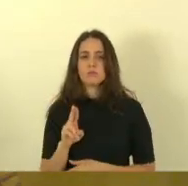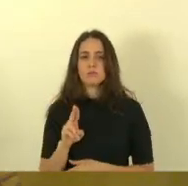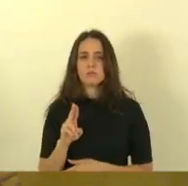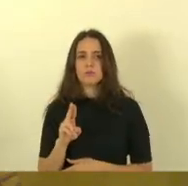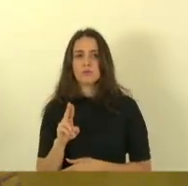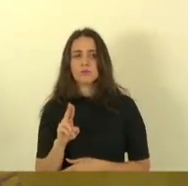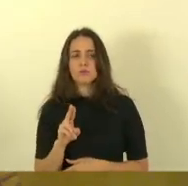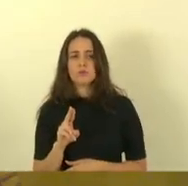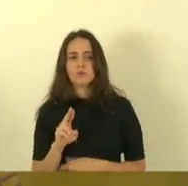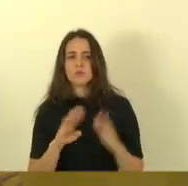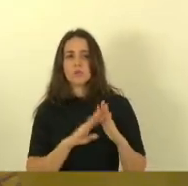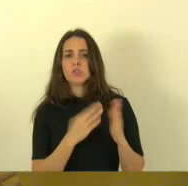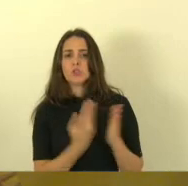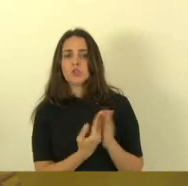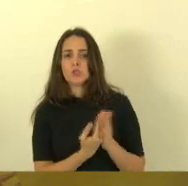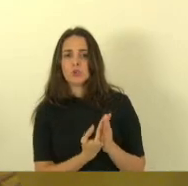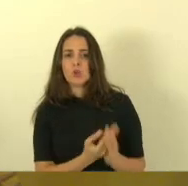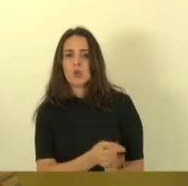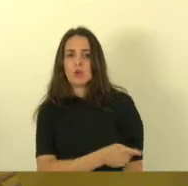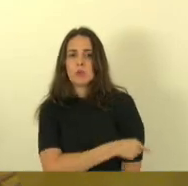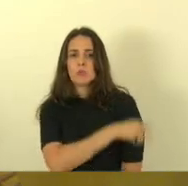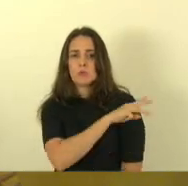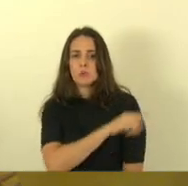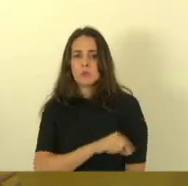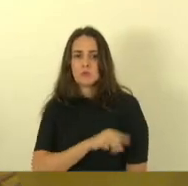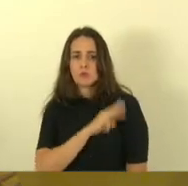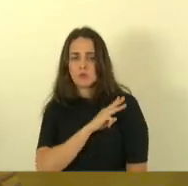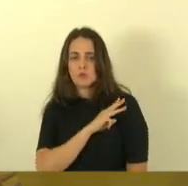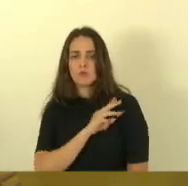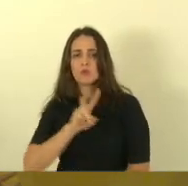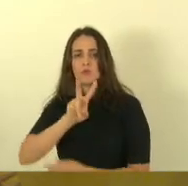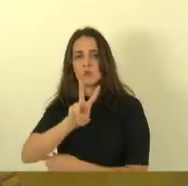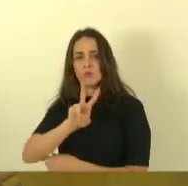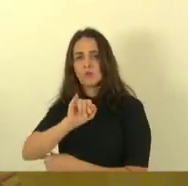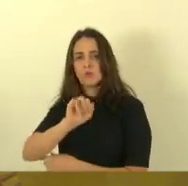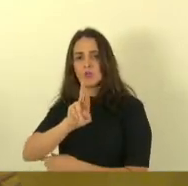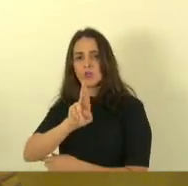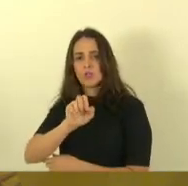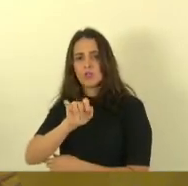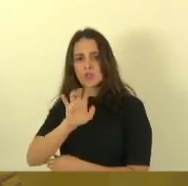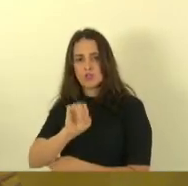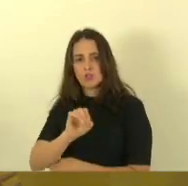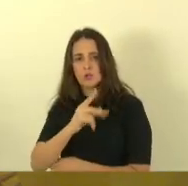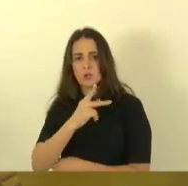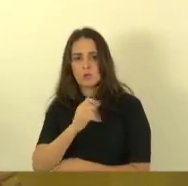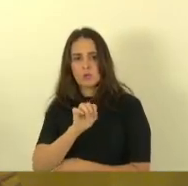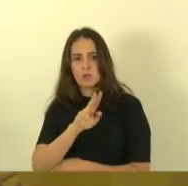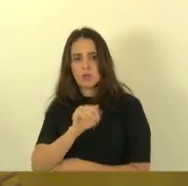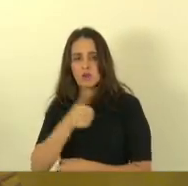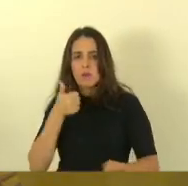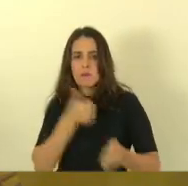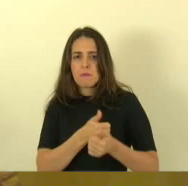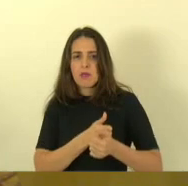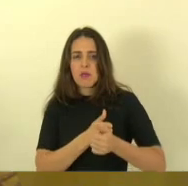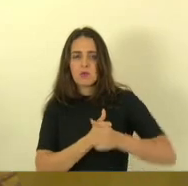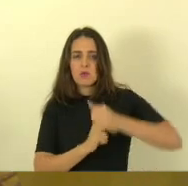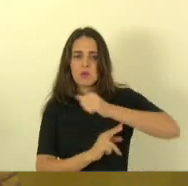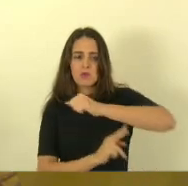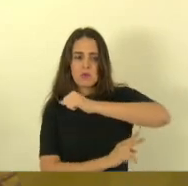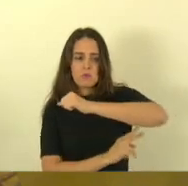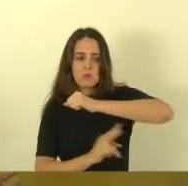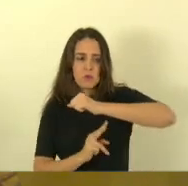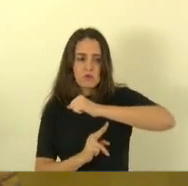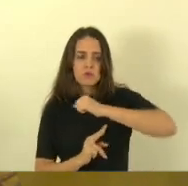primeiro e segundo grau Virgínio Pereira é localizado próximo à ponte e o governo sensivelmente